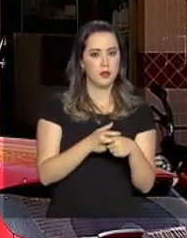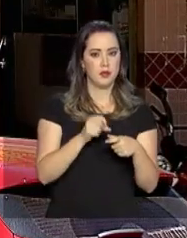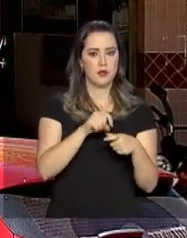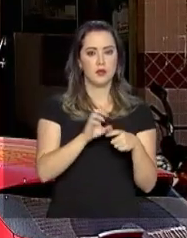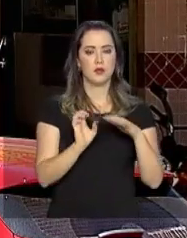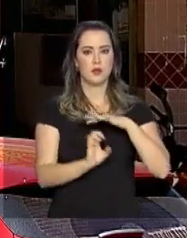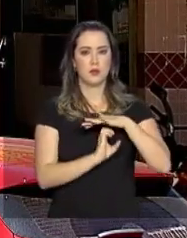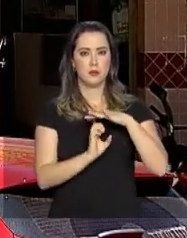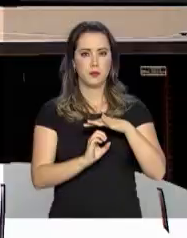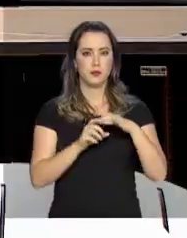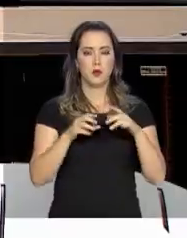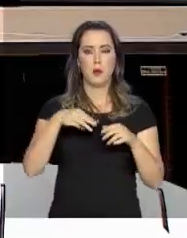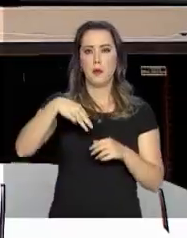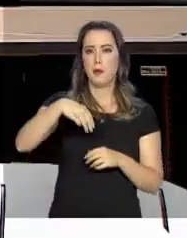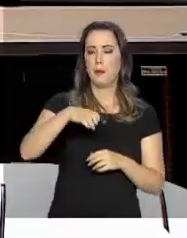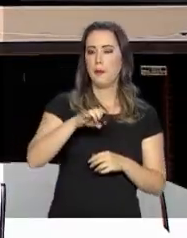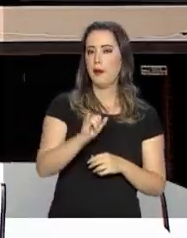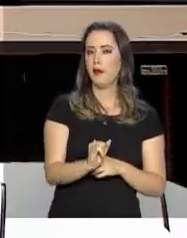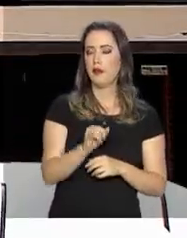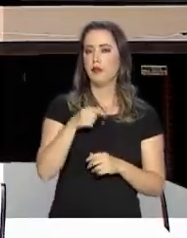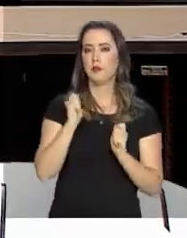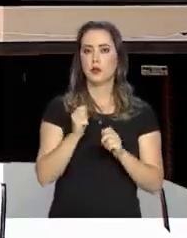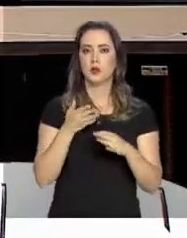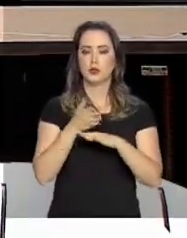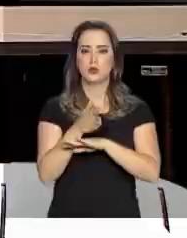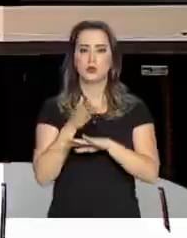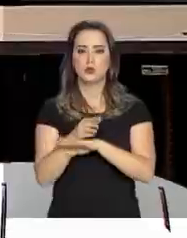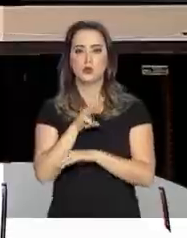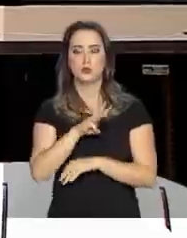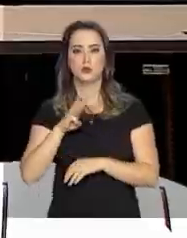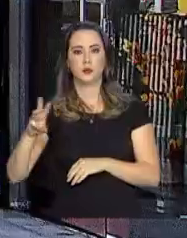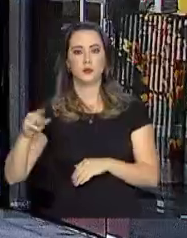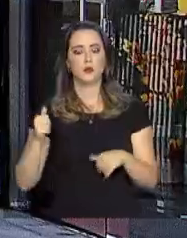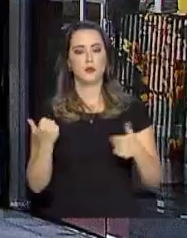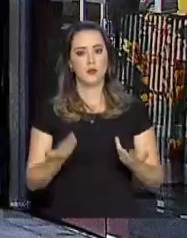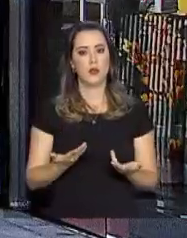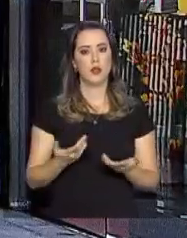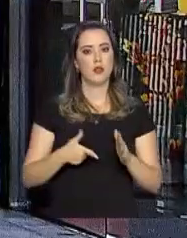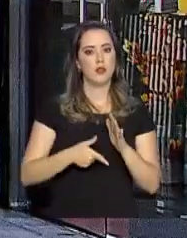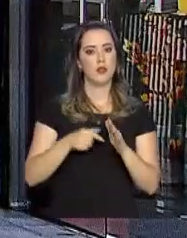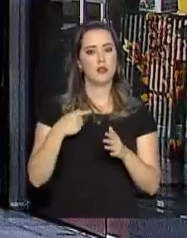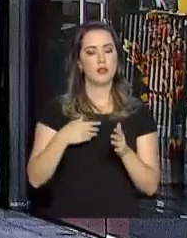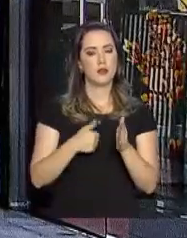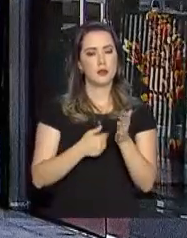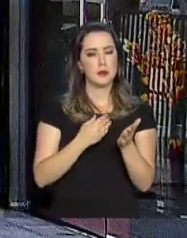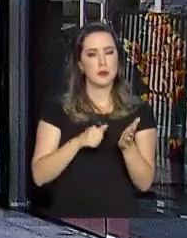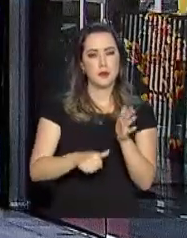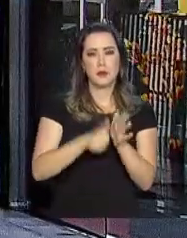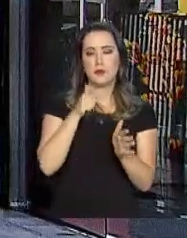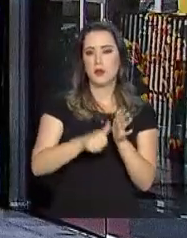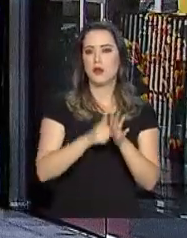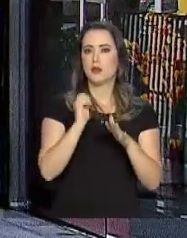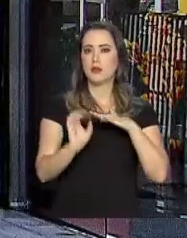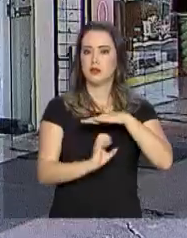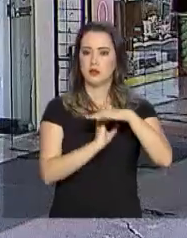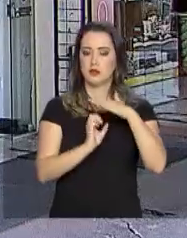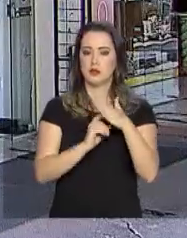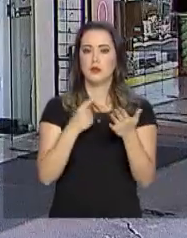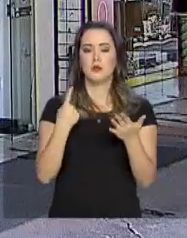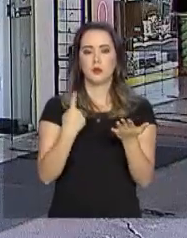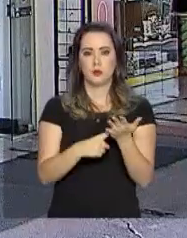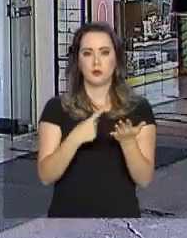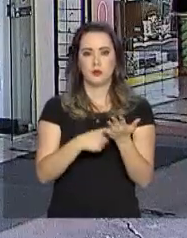microempreendedores individuais poderão acessar o I-Social pela internet. As primeiras empresas que aderiram ao I-Social